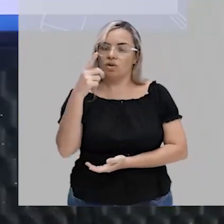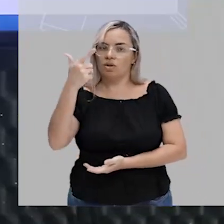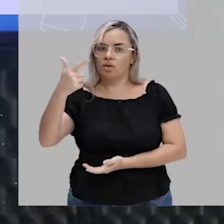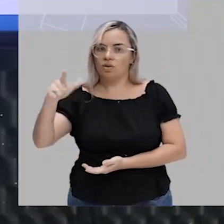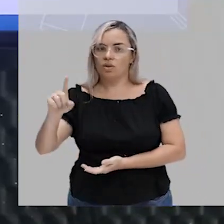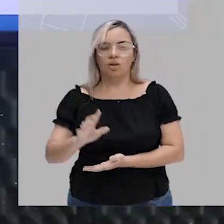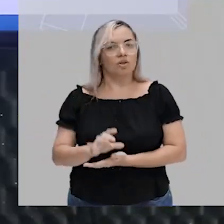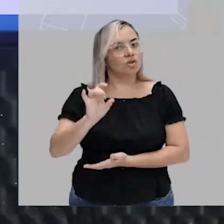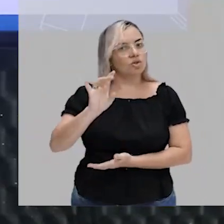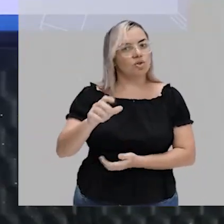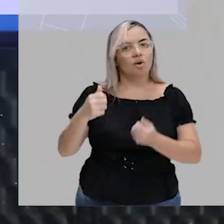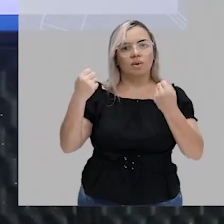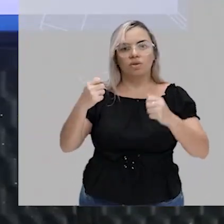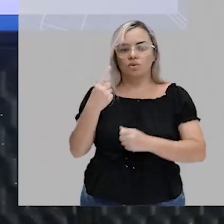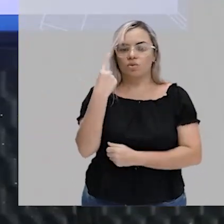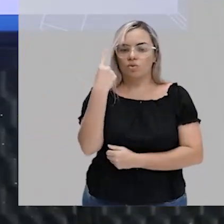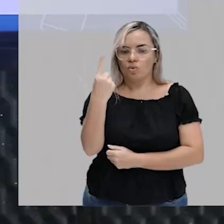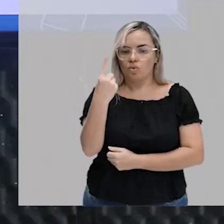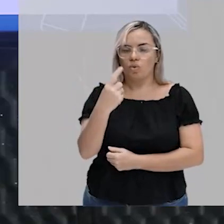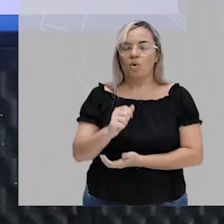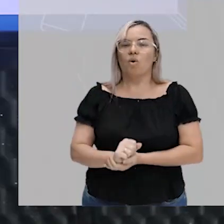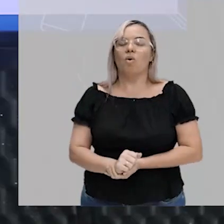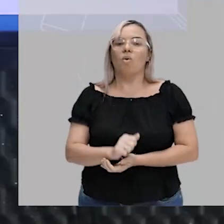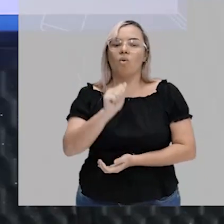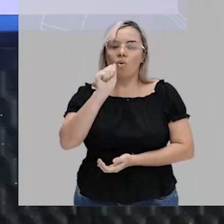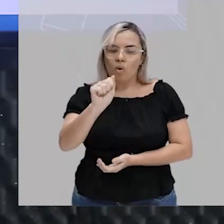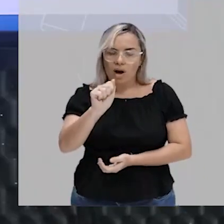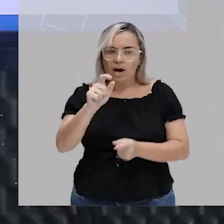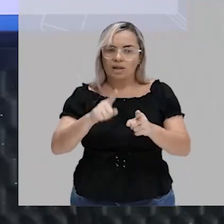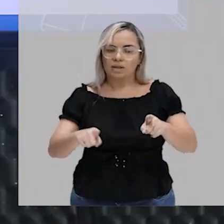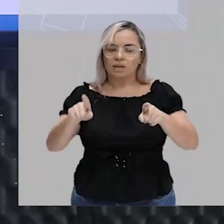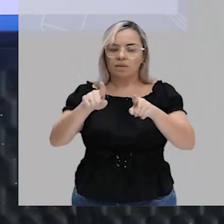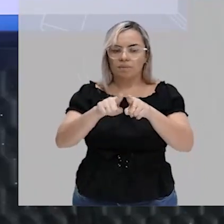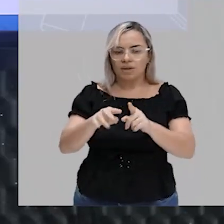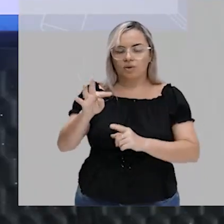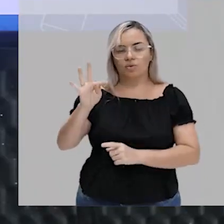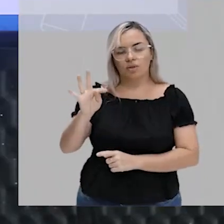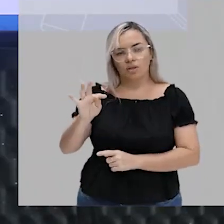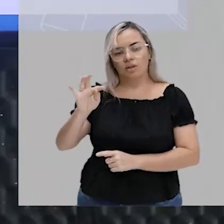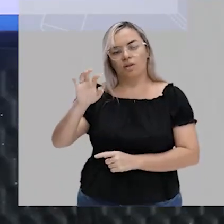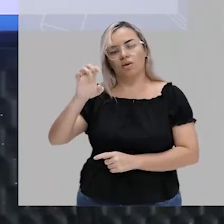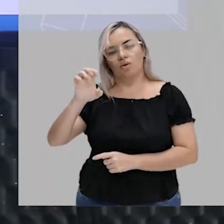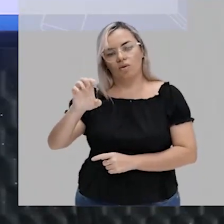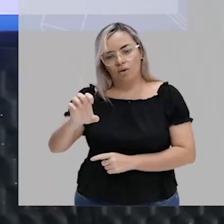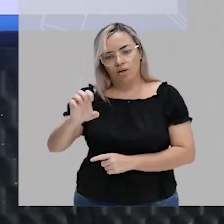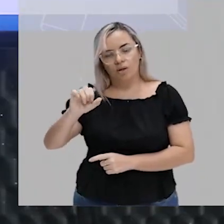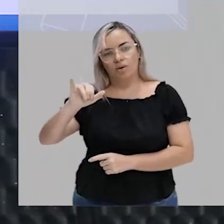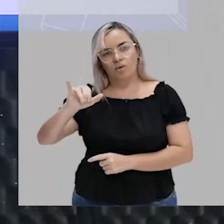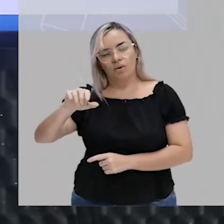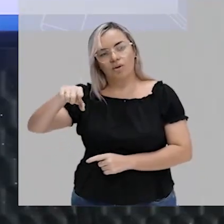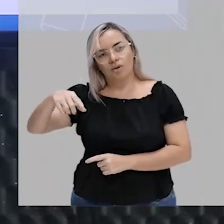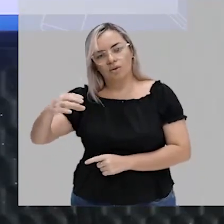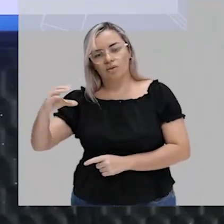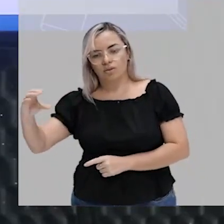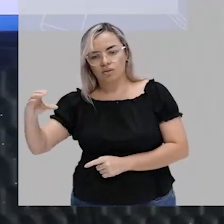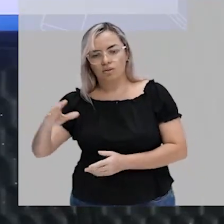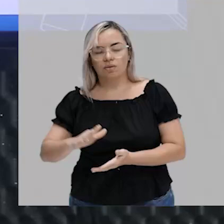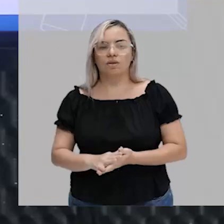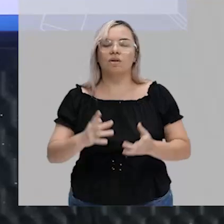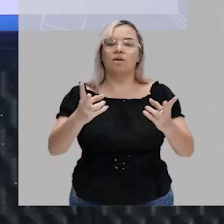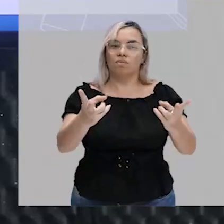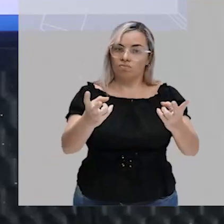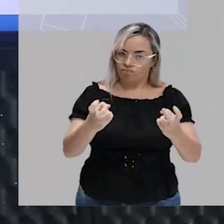o A também, o T também, o E aparece só uma vez, o I só uma vez e o C também só uma vez. Então,